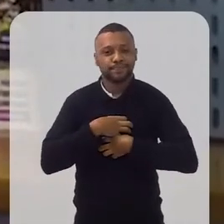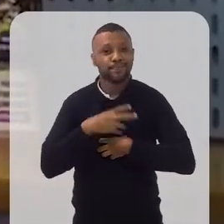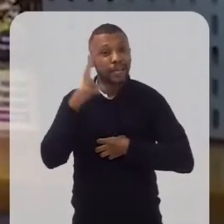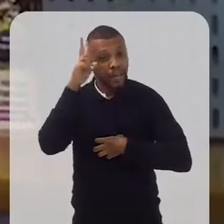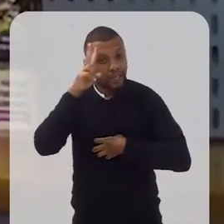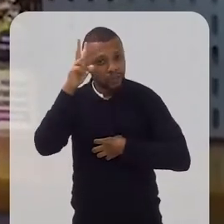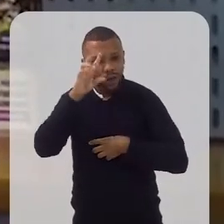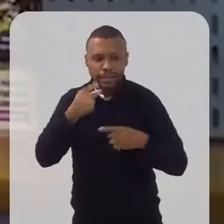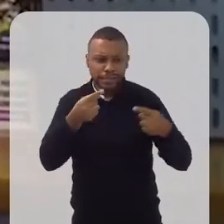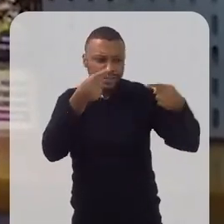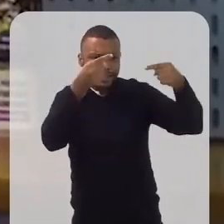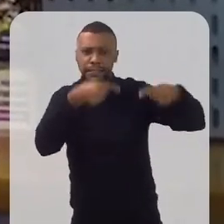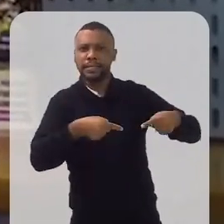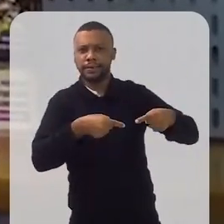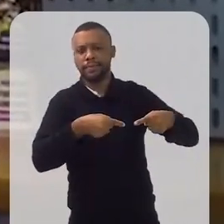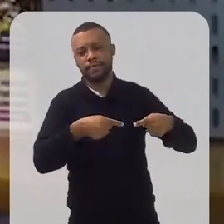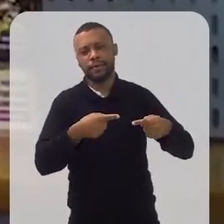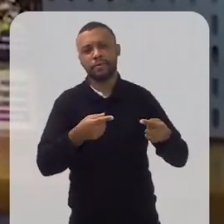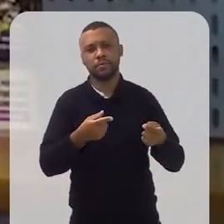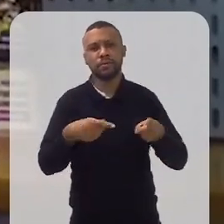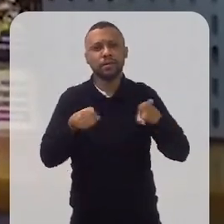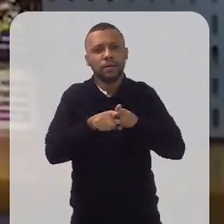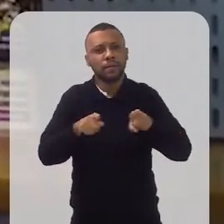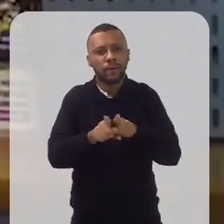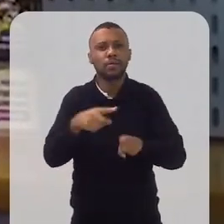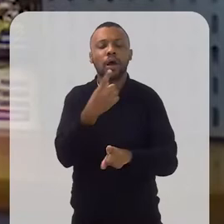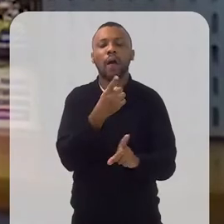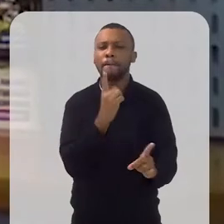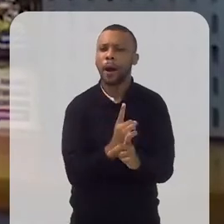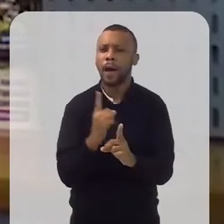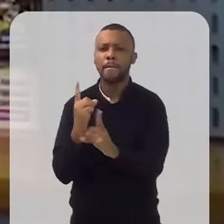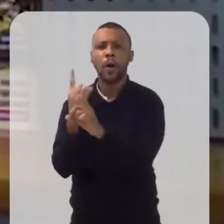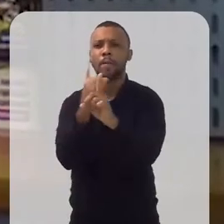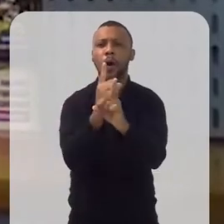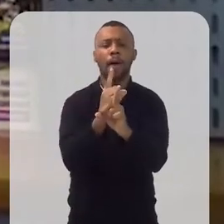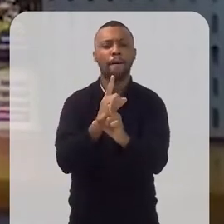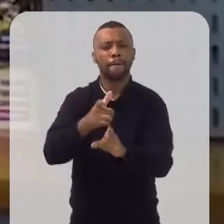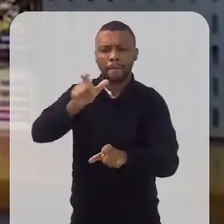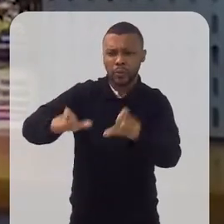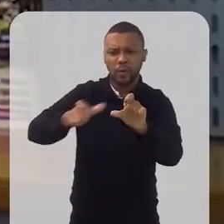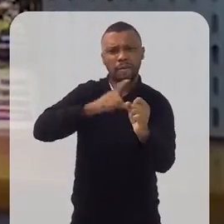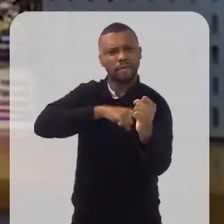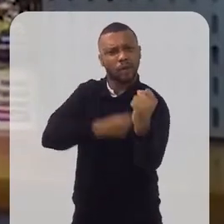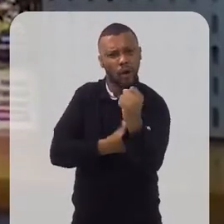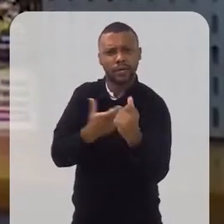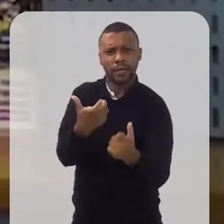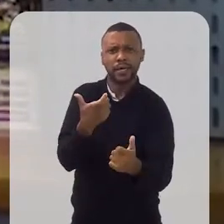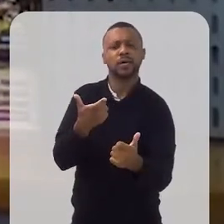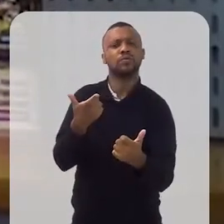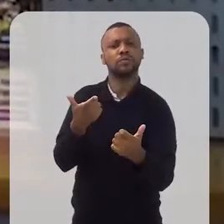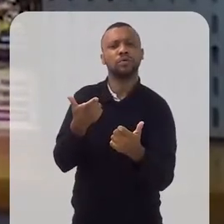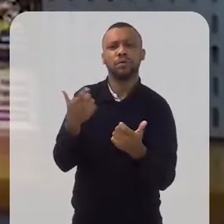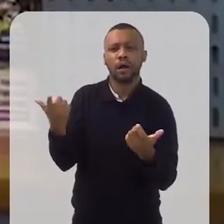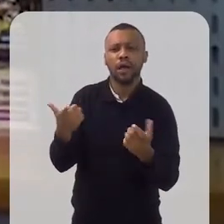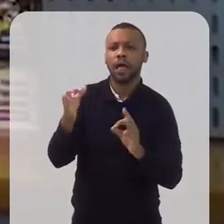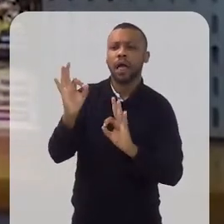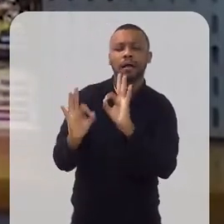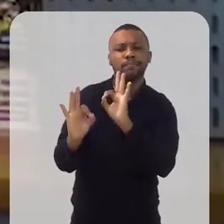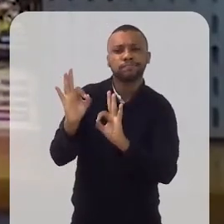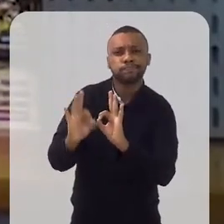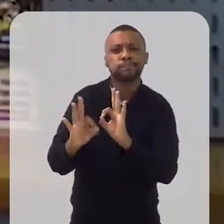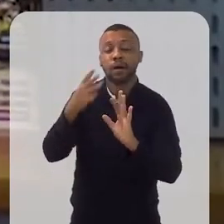histórias de desafios. E também a gente encontrou muita fortaleza, pessoas querendo legalizar suas